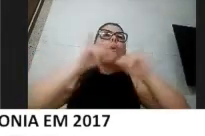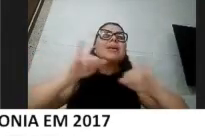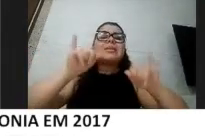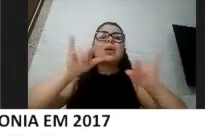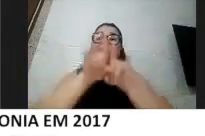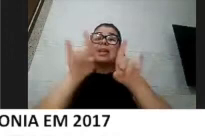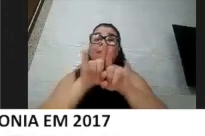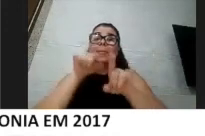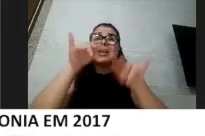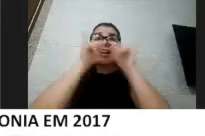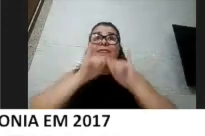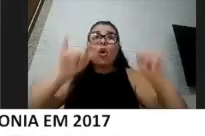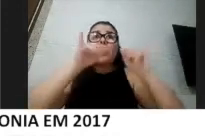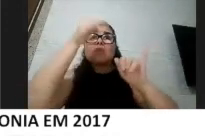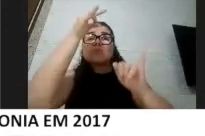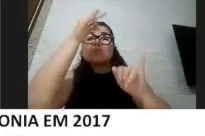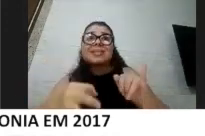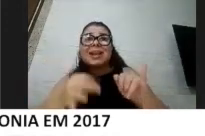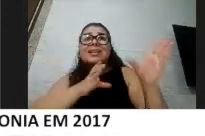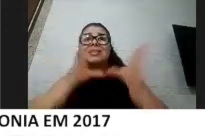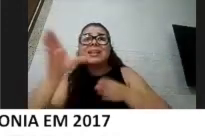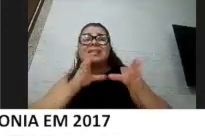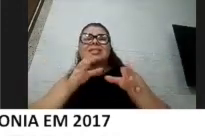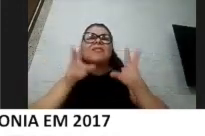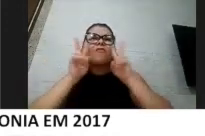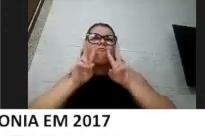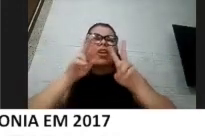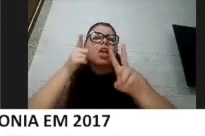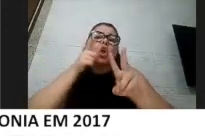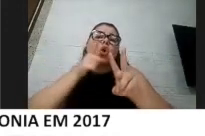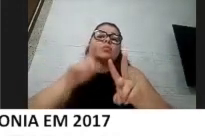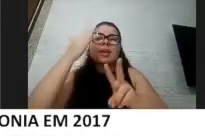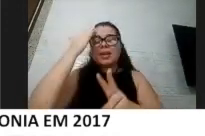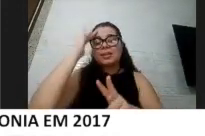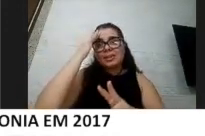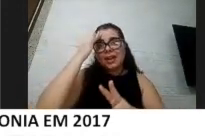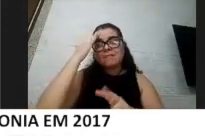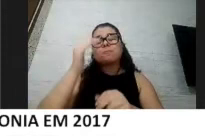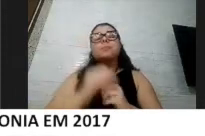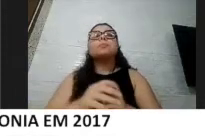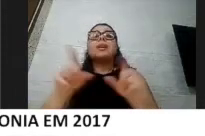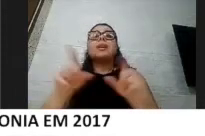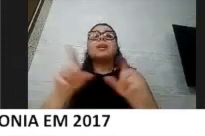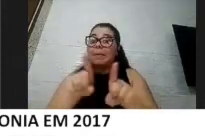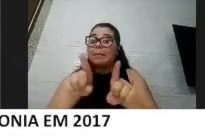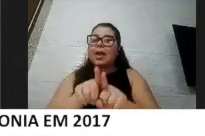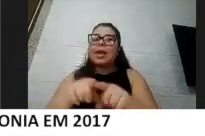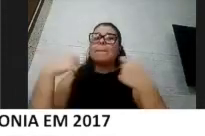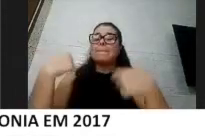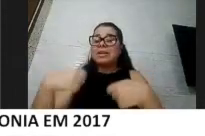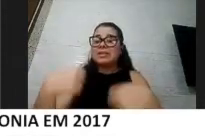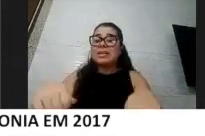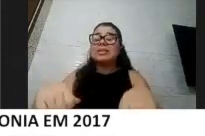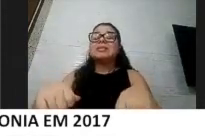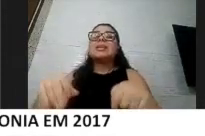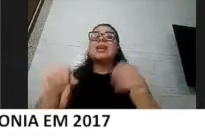acessíveis. Outro aspecto, o acesso à testagem, então, não adianta a gente descreve os casos,